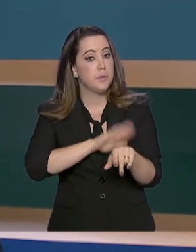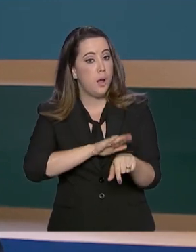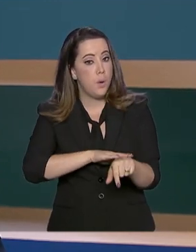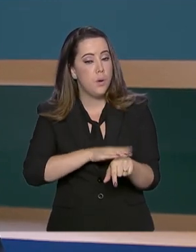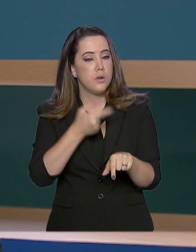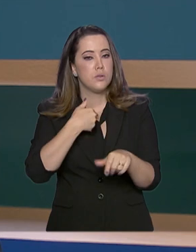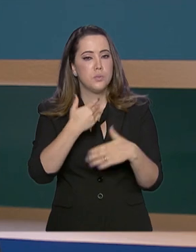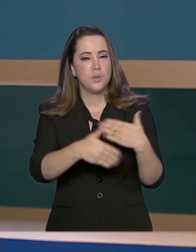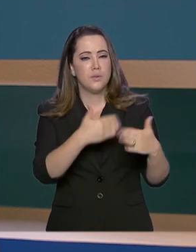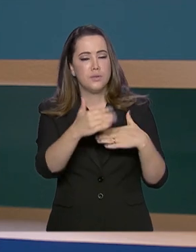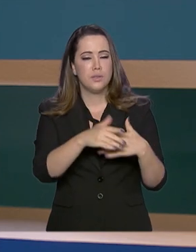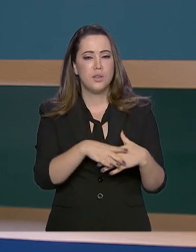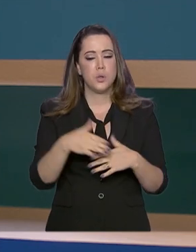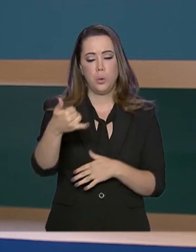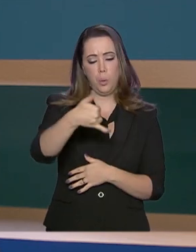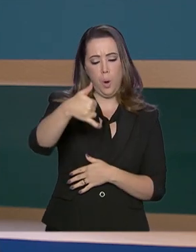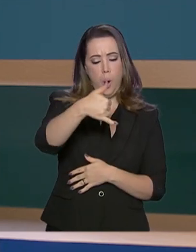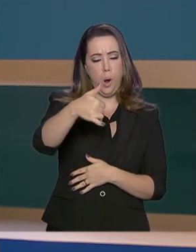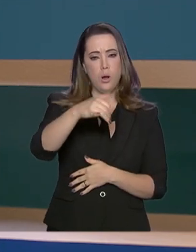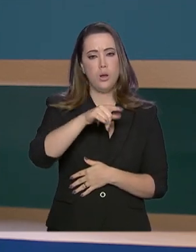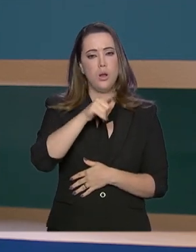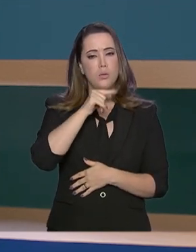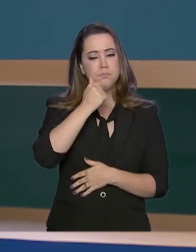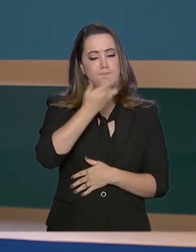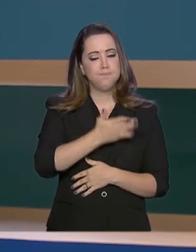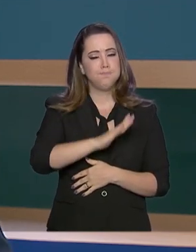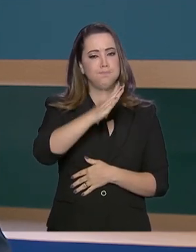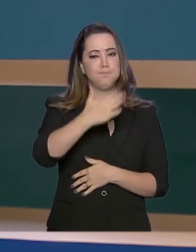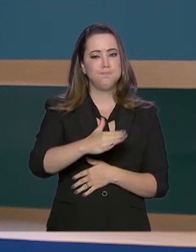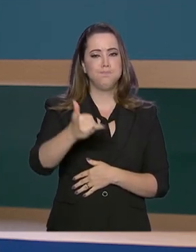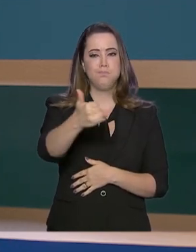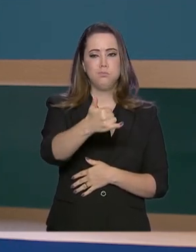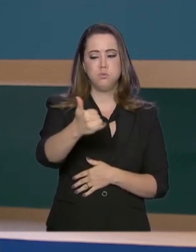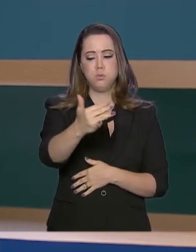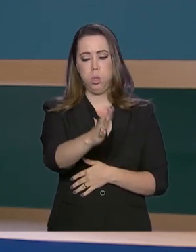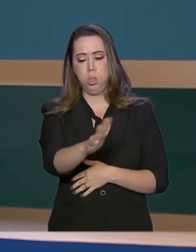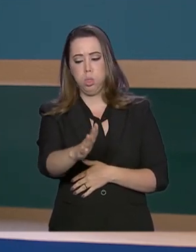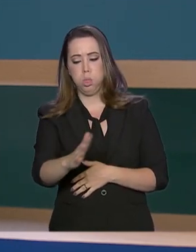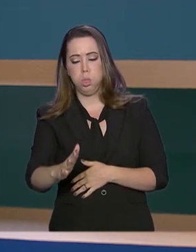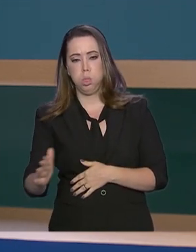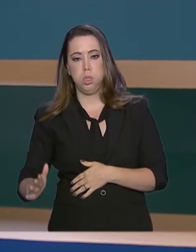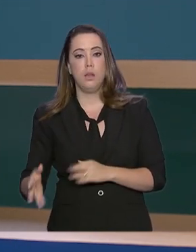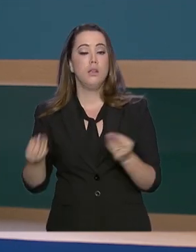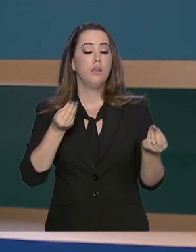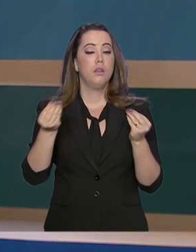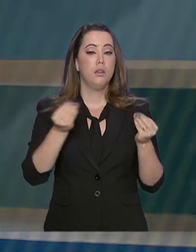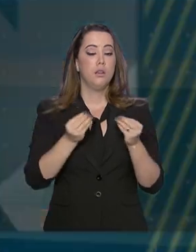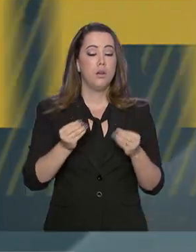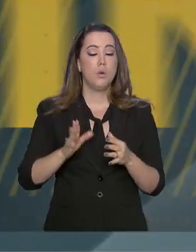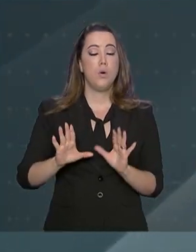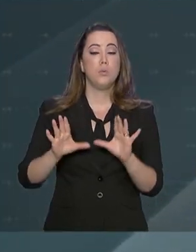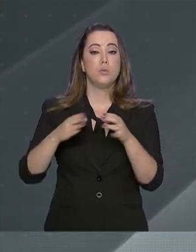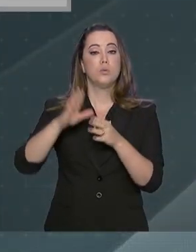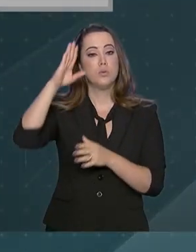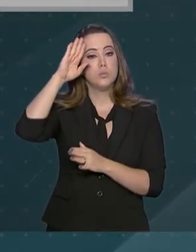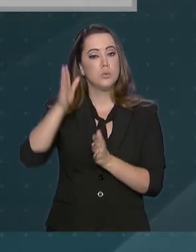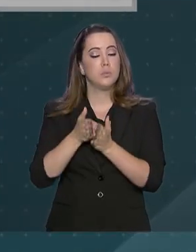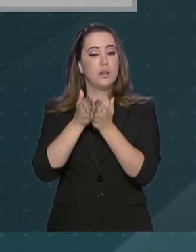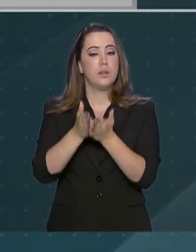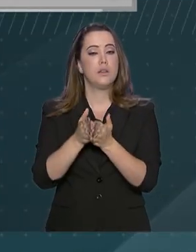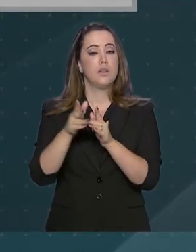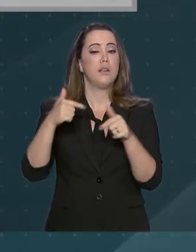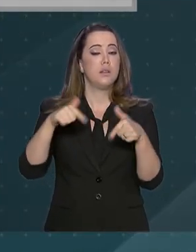avanço das manchas oleosas nas praias do Nordeste e as medidas que estão sendo tomadas pela Marinha do Brasil. O hot site